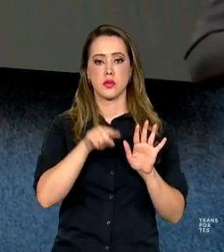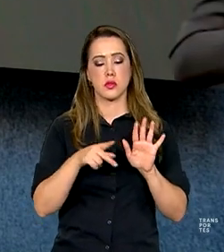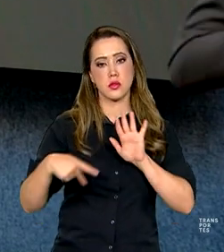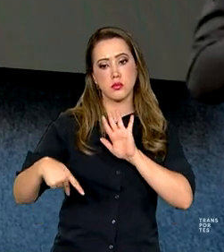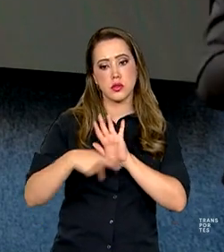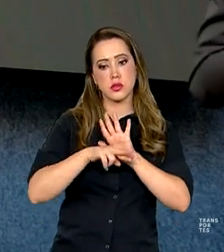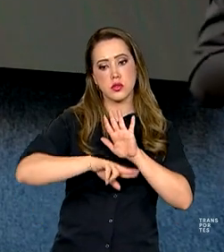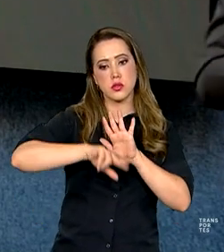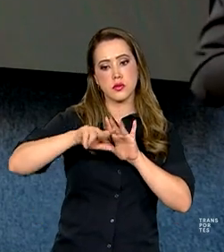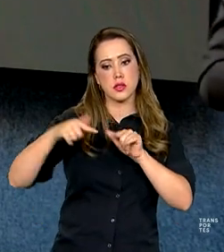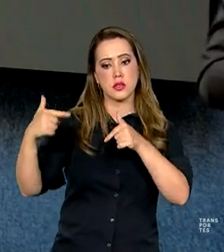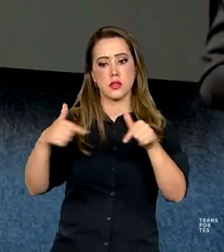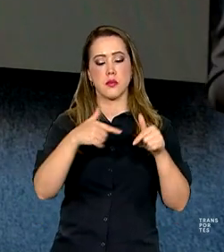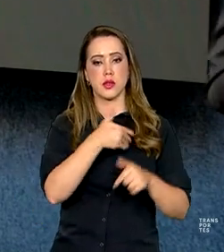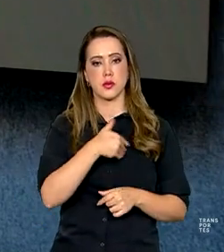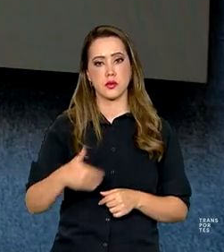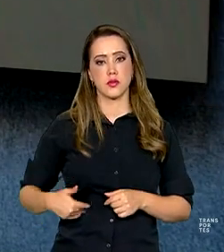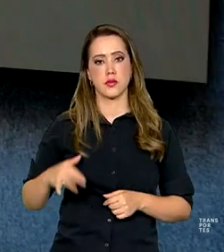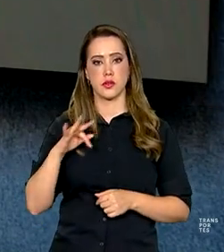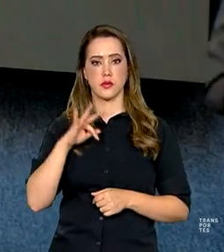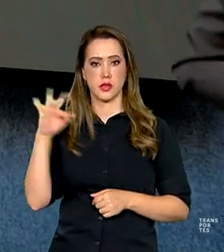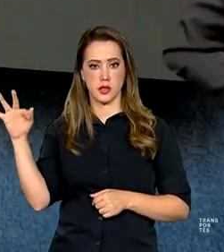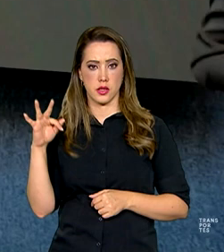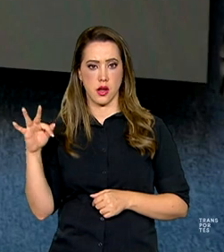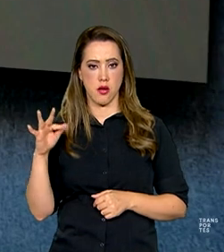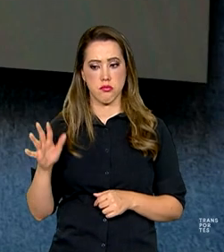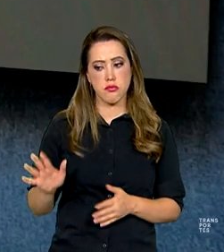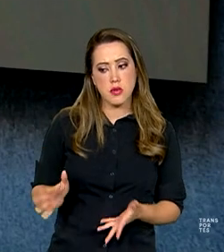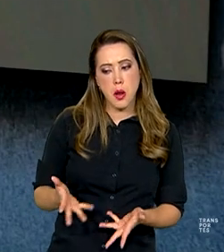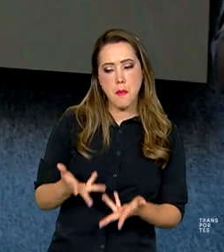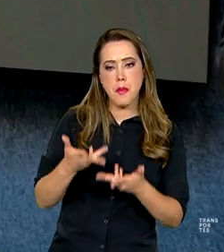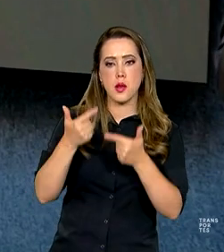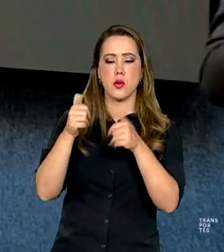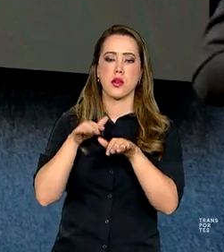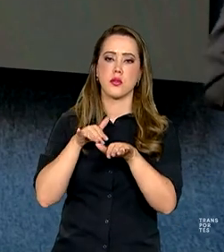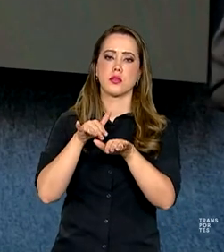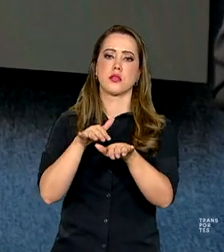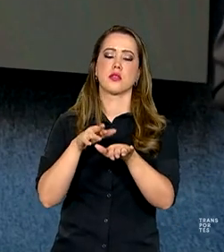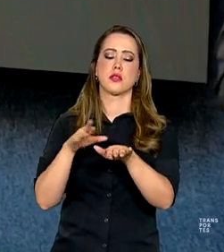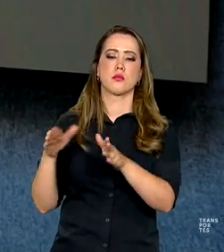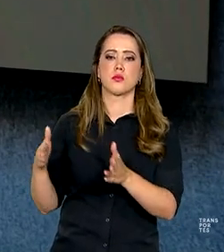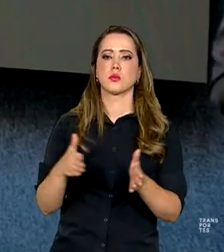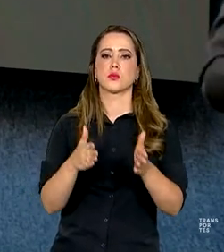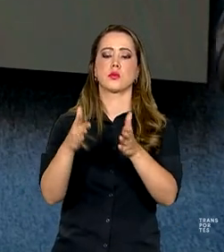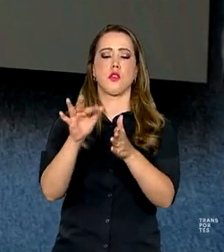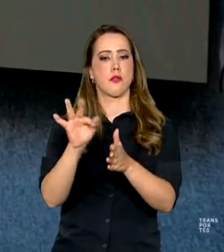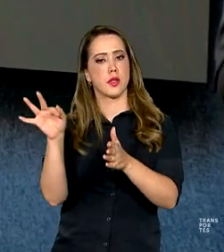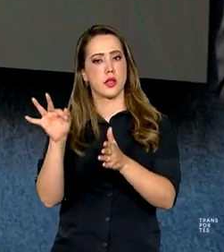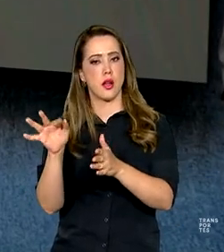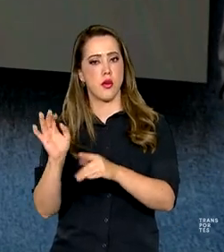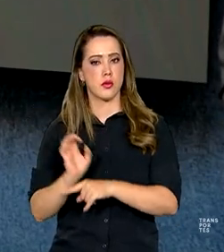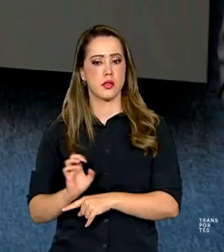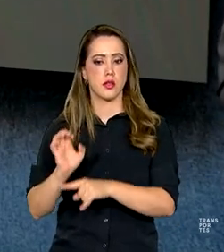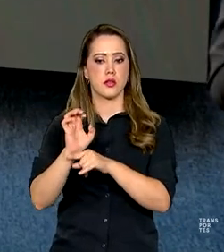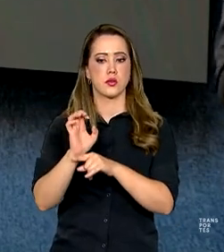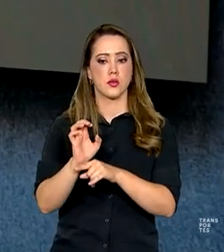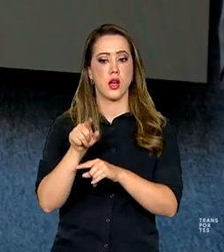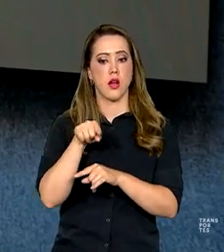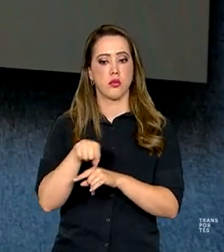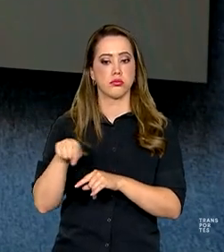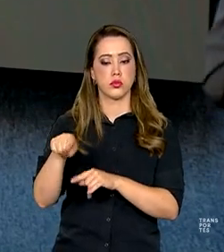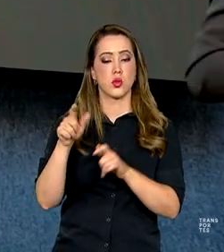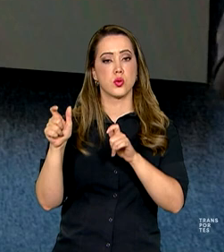governo federal promove para melhorar o trânsito nas rodovias federais, rodovias estaduais, estradas